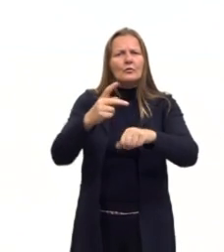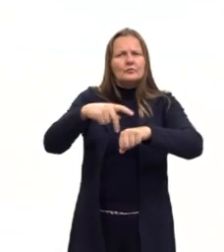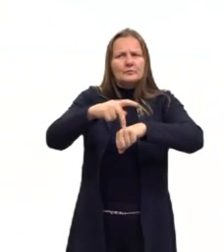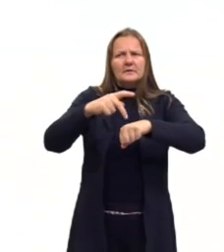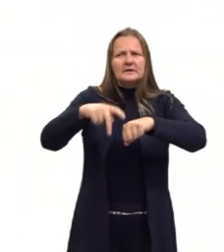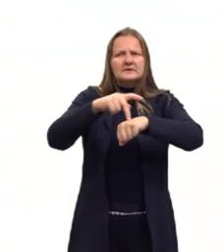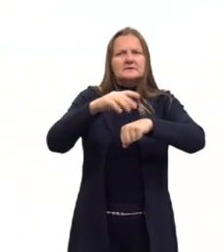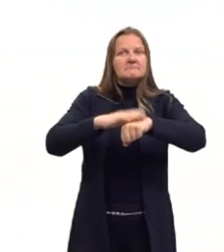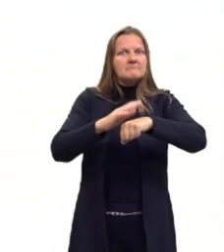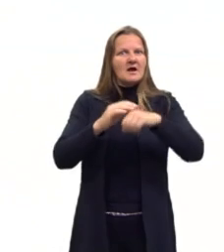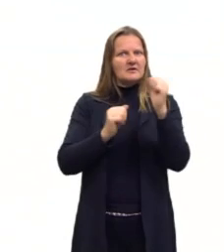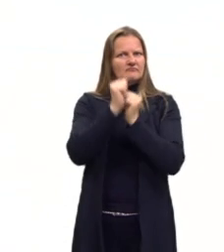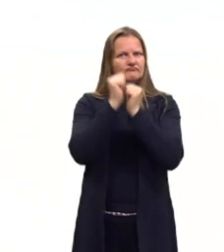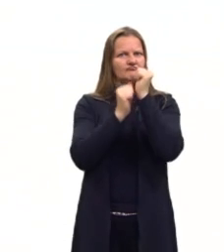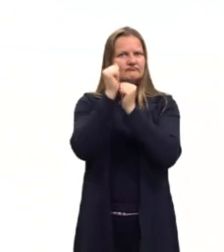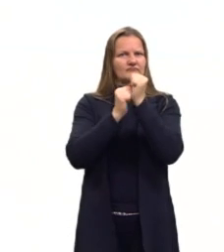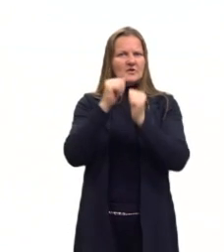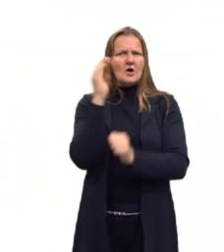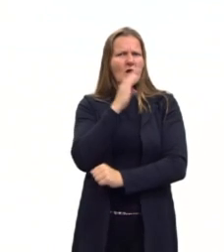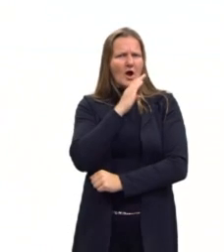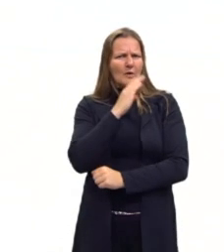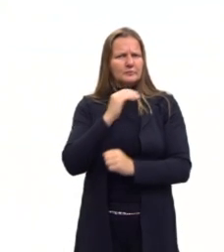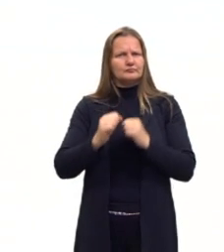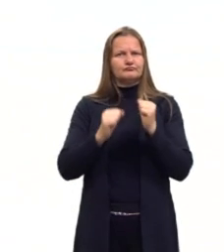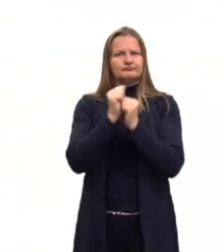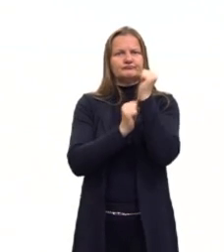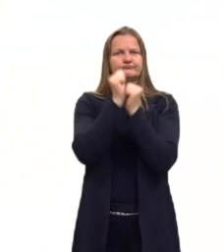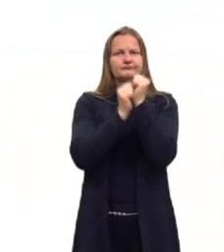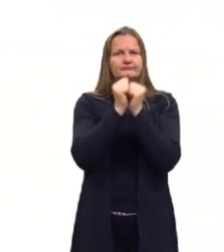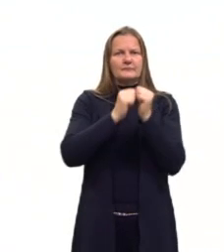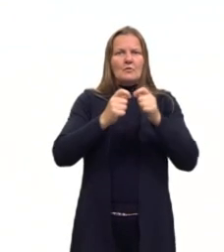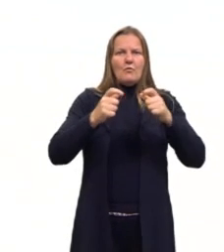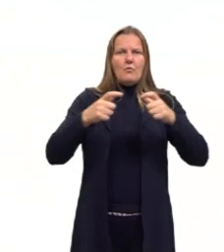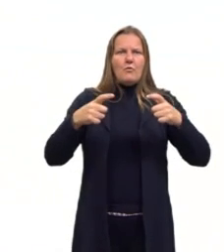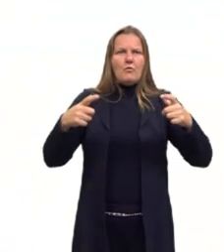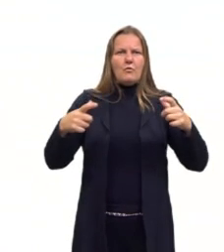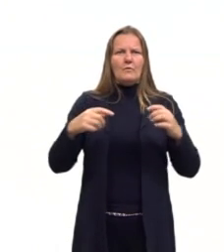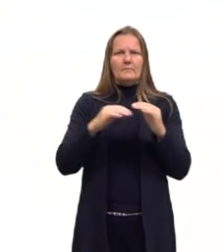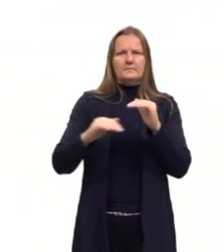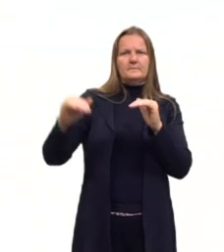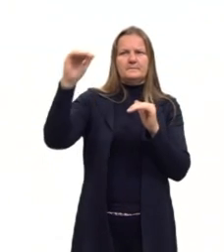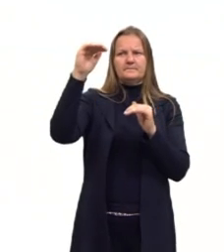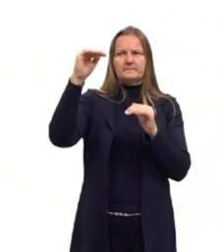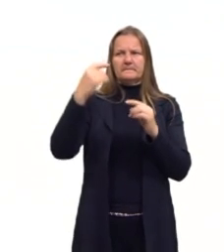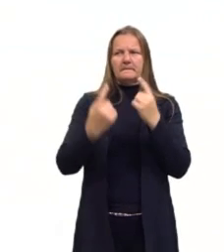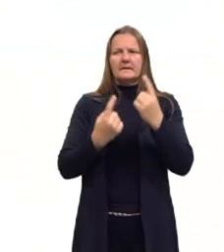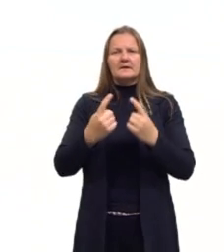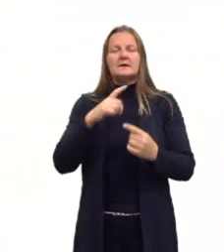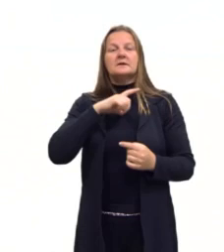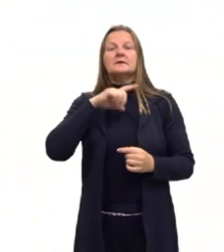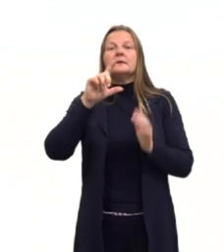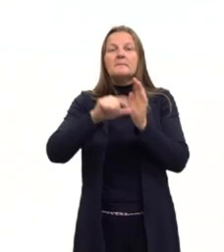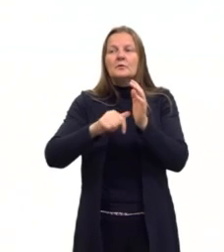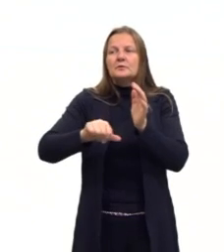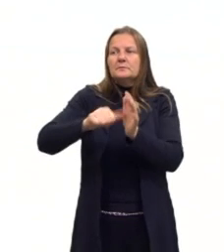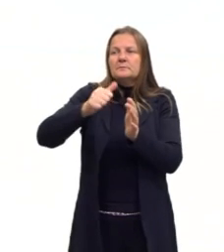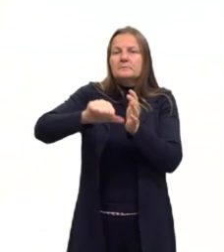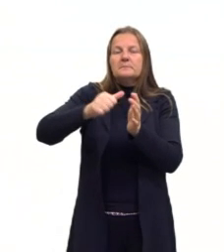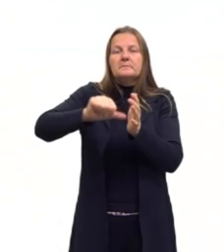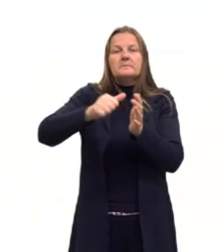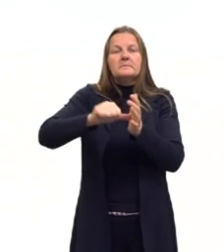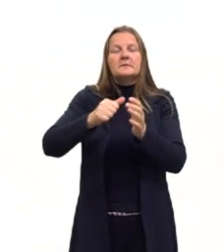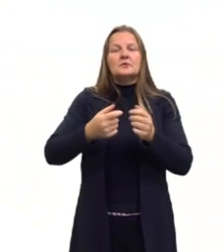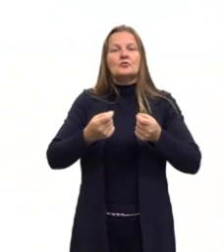industrializados, né, mais rápido, né, com essa industrialização, então, bem rápida, e eles vão chegar primeiro nesse mercado